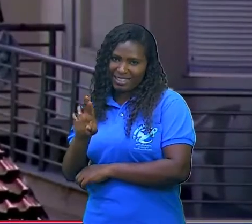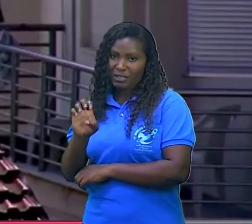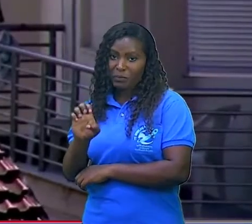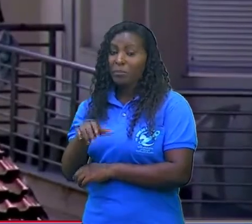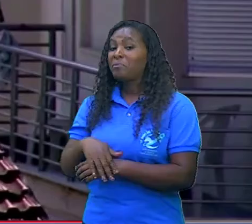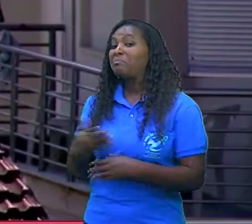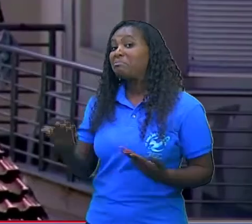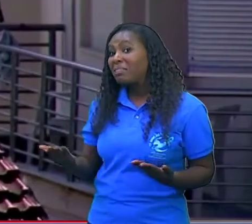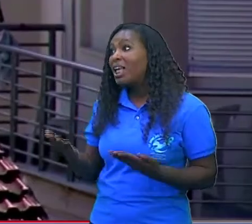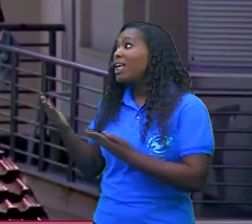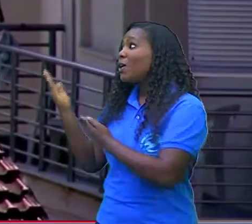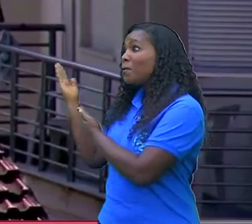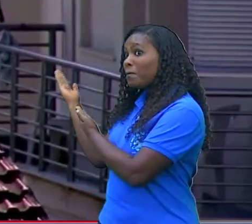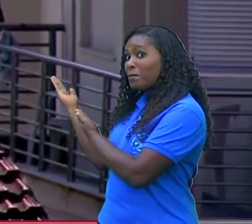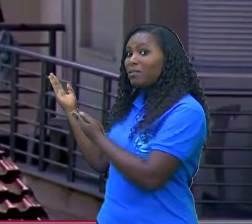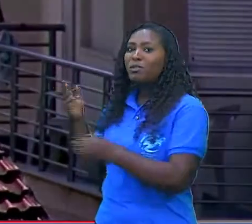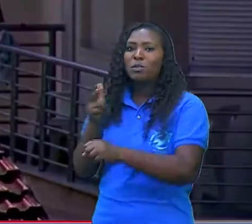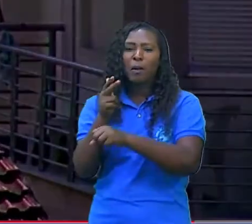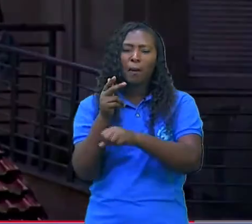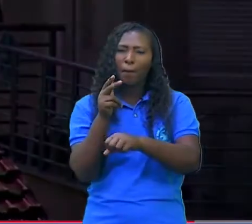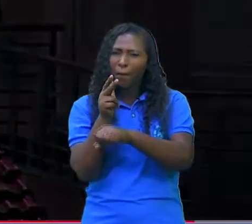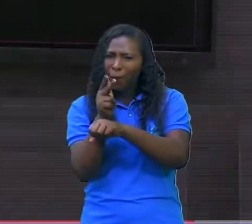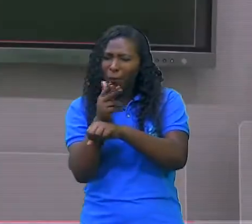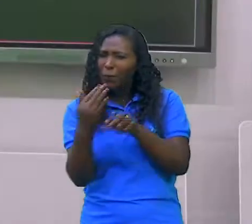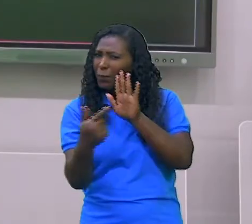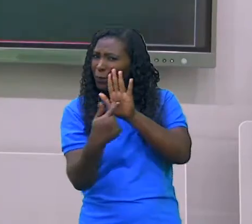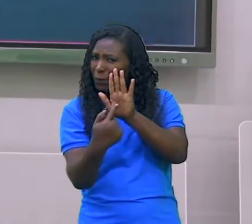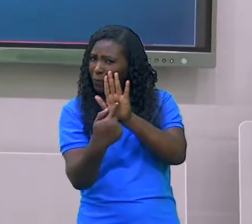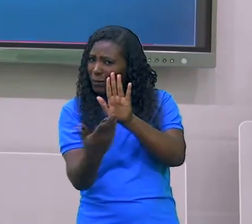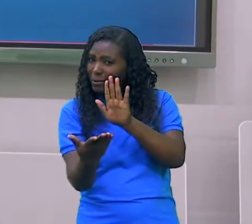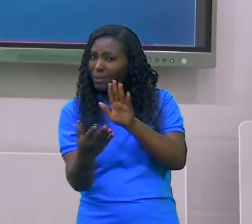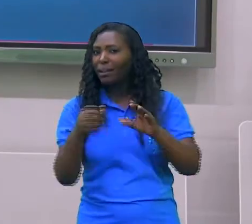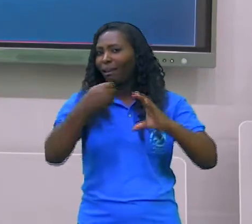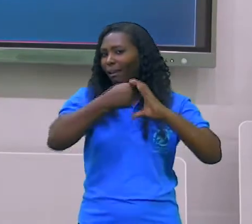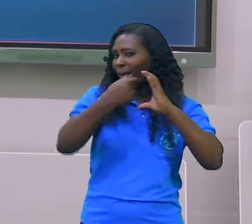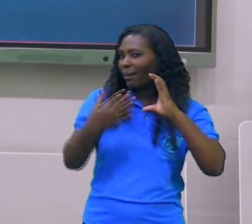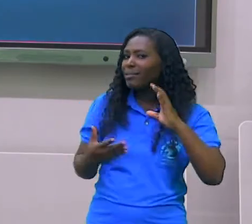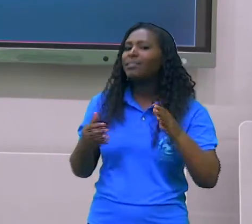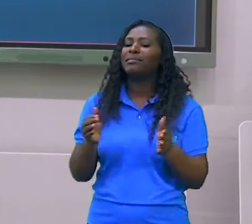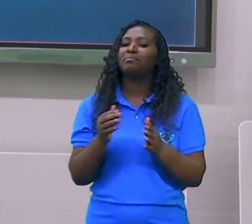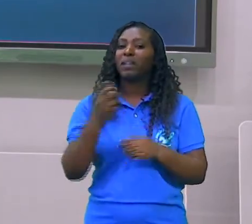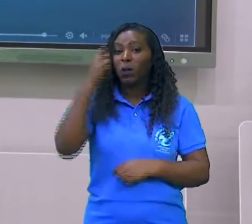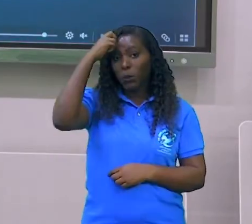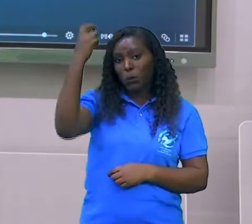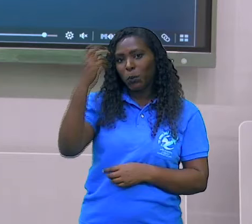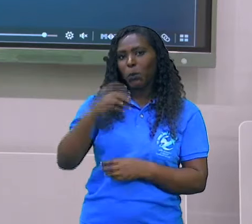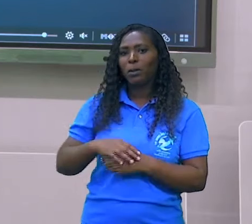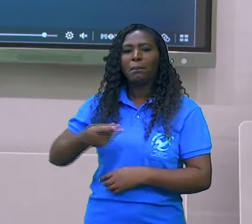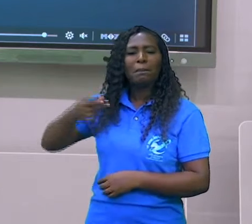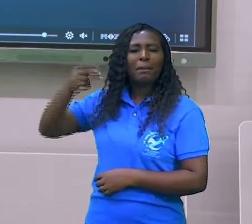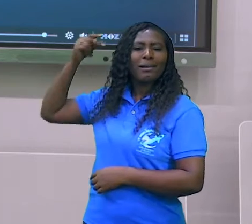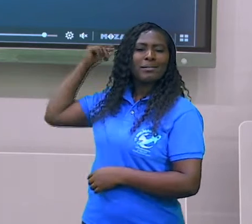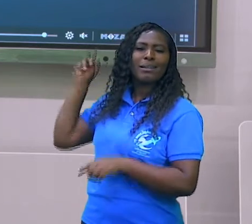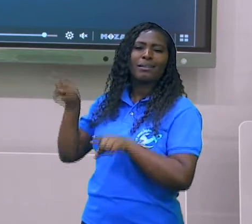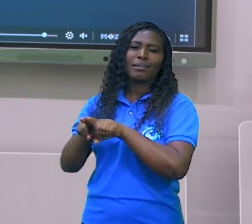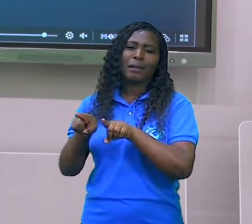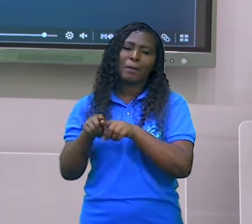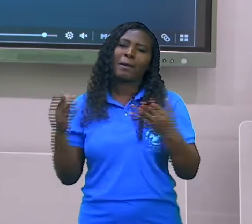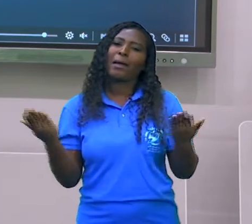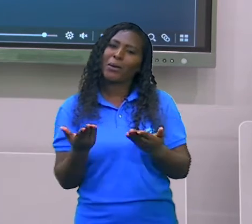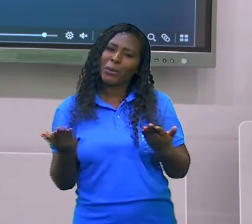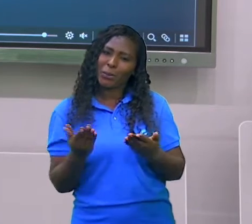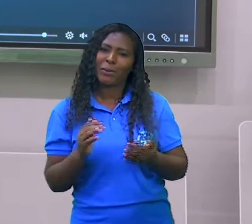cultura grega passado e atual. Vamos